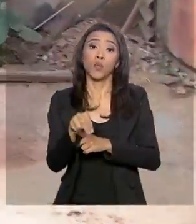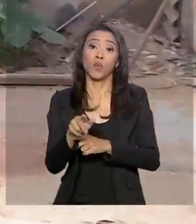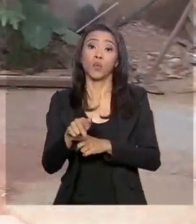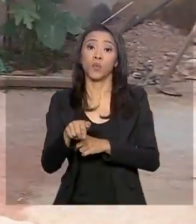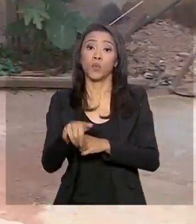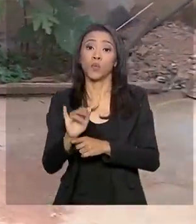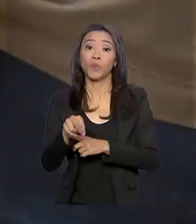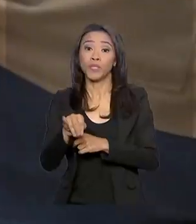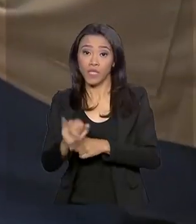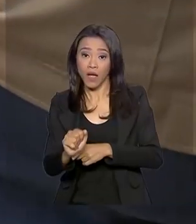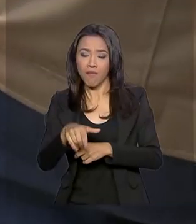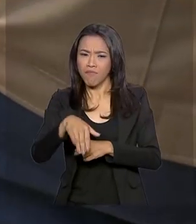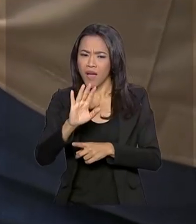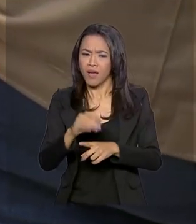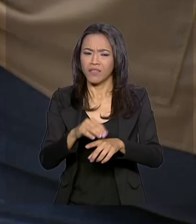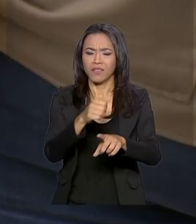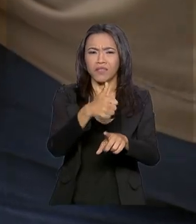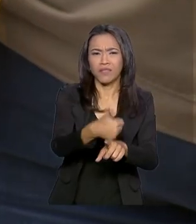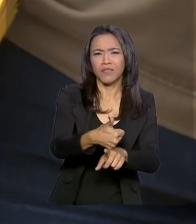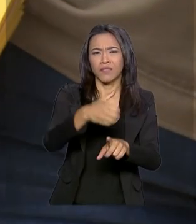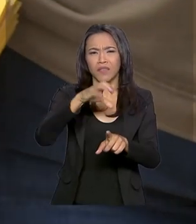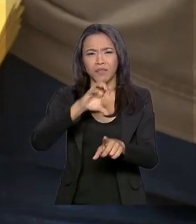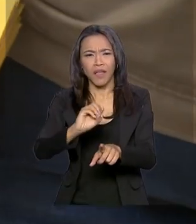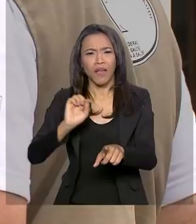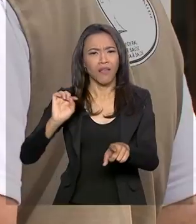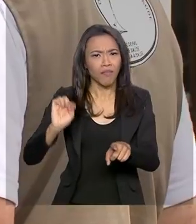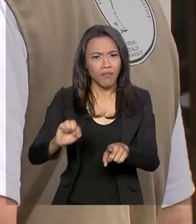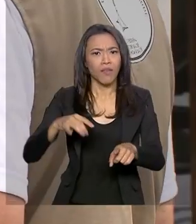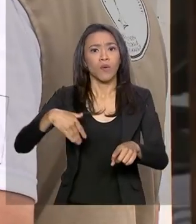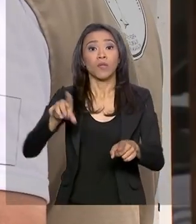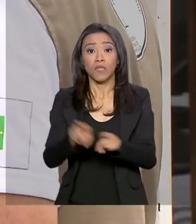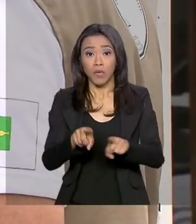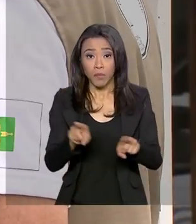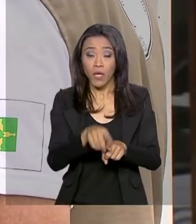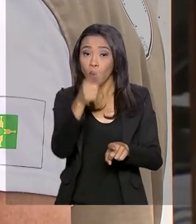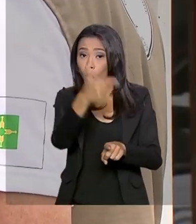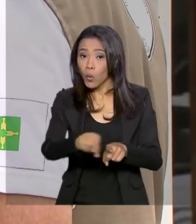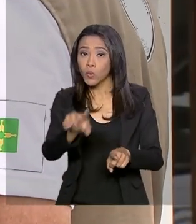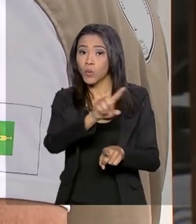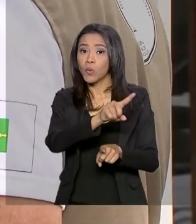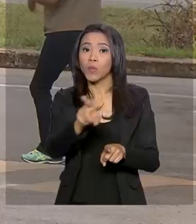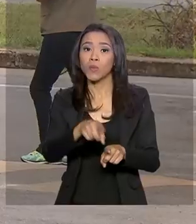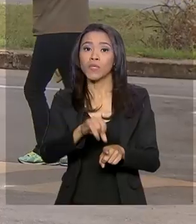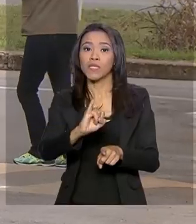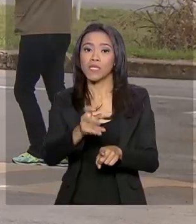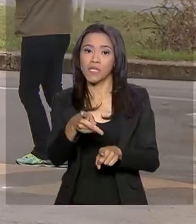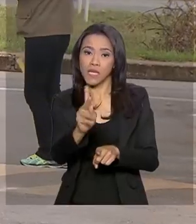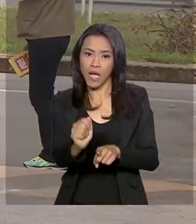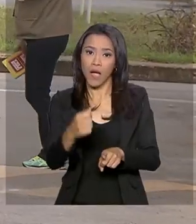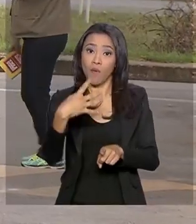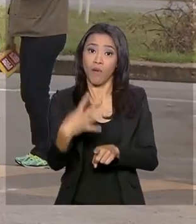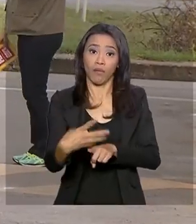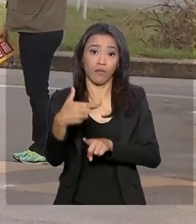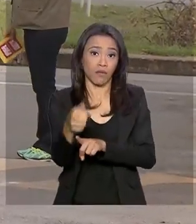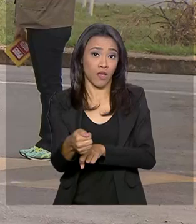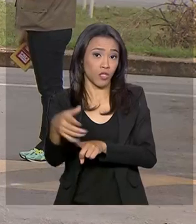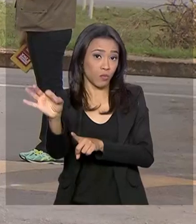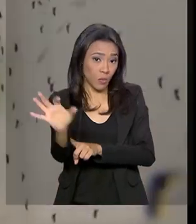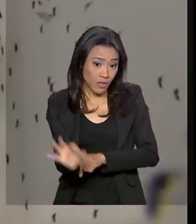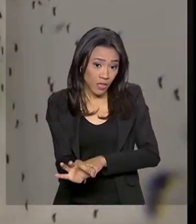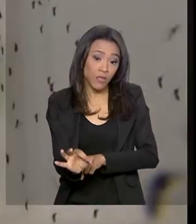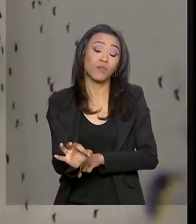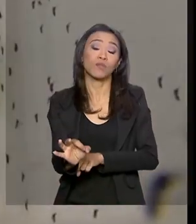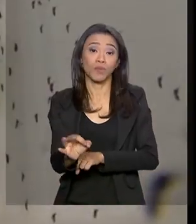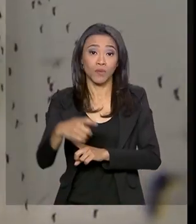110 mil nesse ano. Os casos de zika tiveram aumento de 47% nos oito primeiros